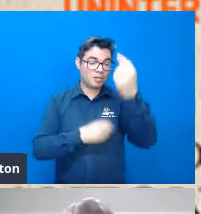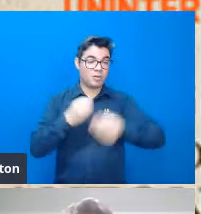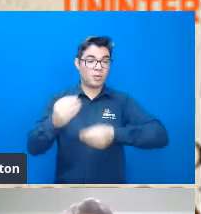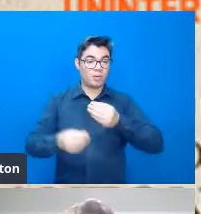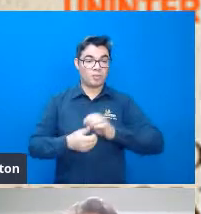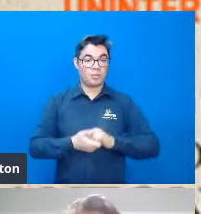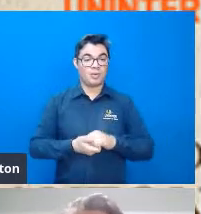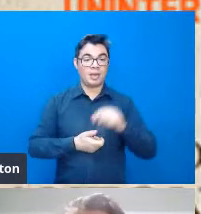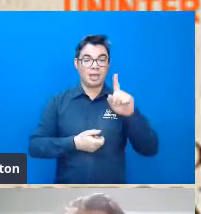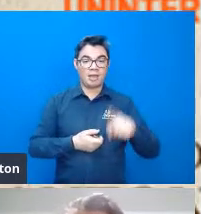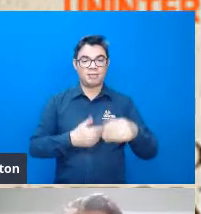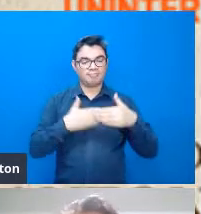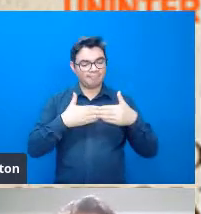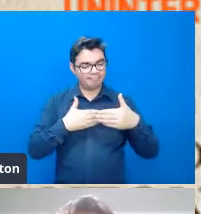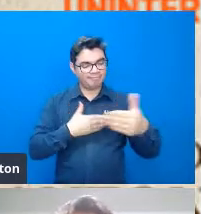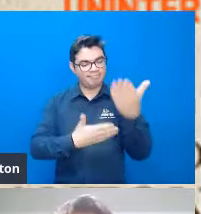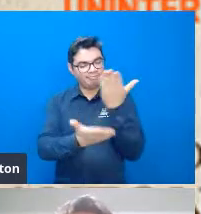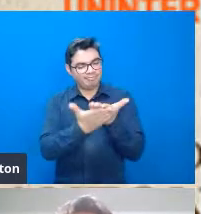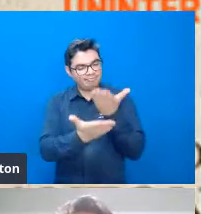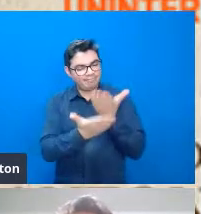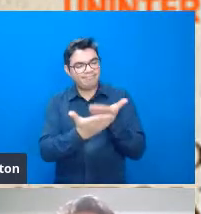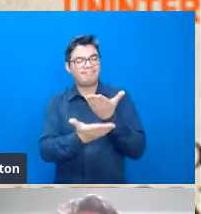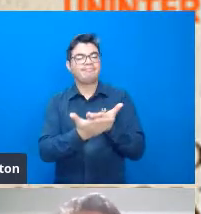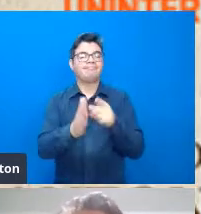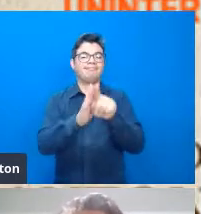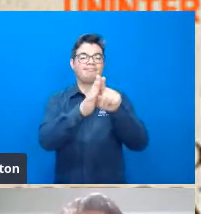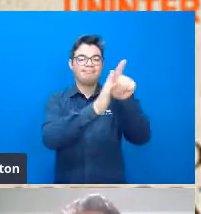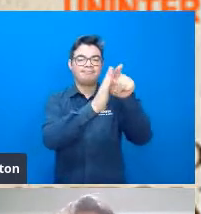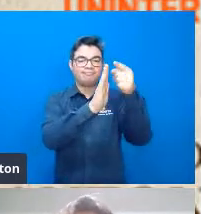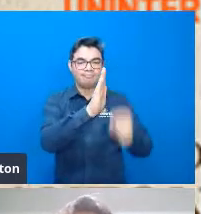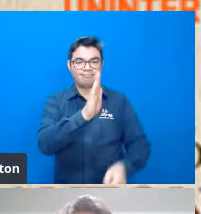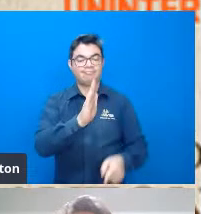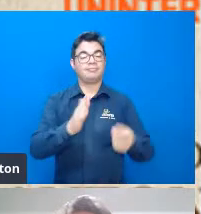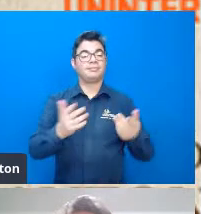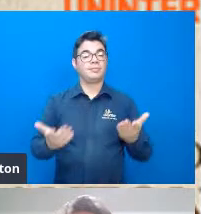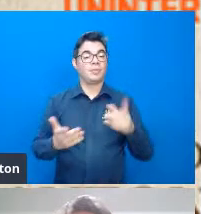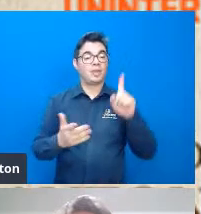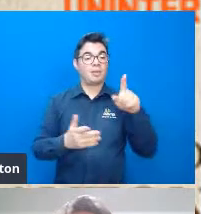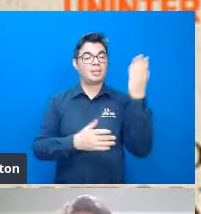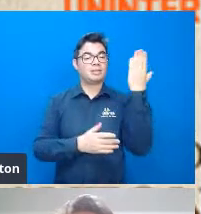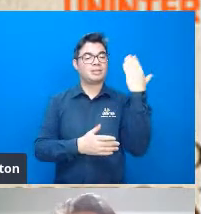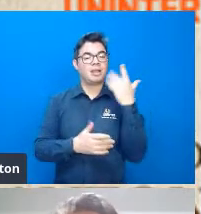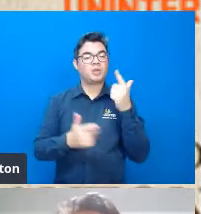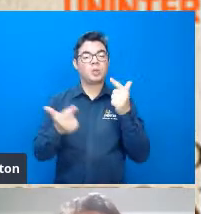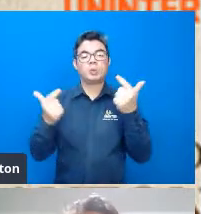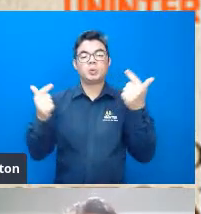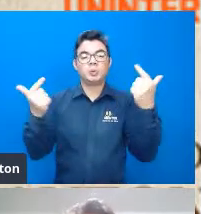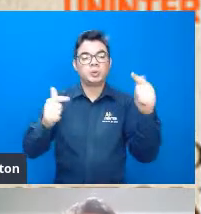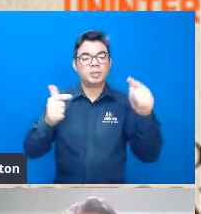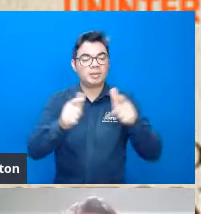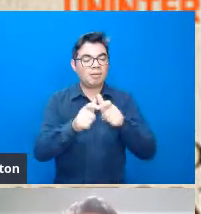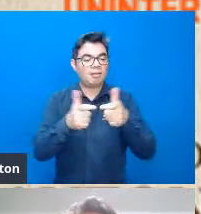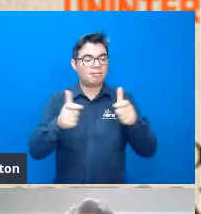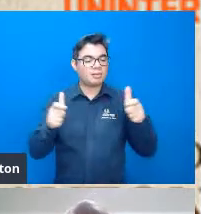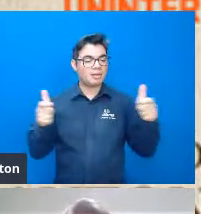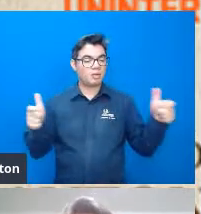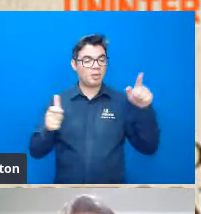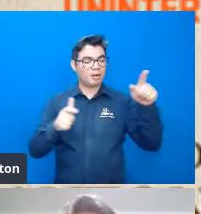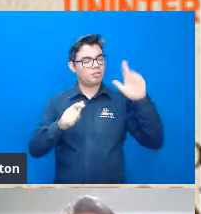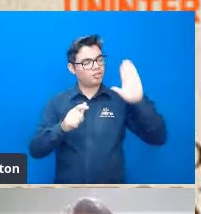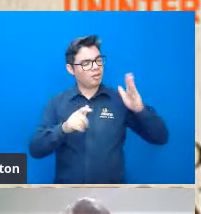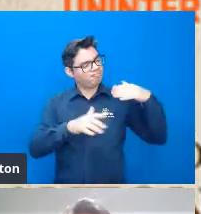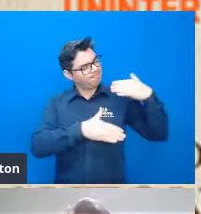foi um ecólogo muito à frente do seu tempo e propôs isso numa época em que estava crescendo essa vertente